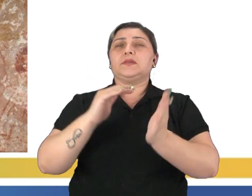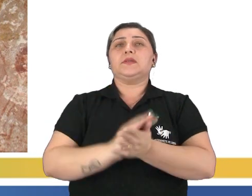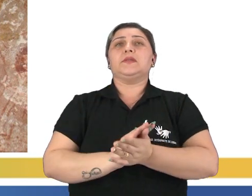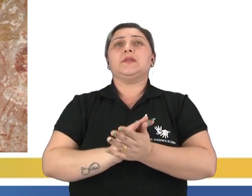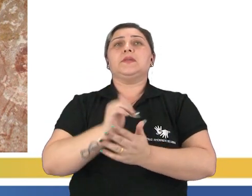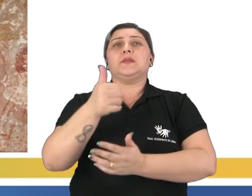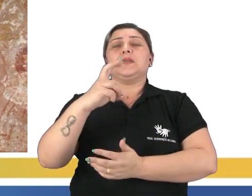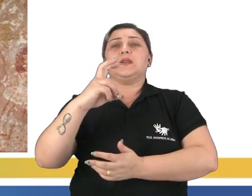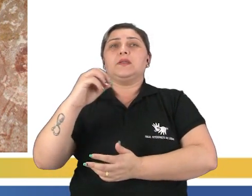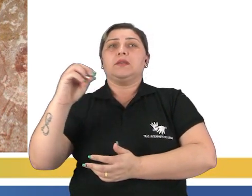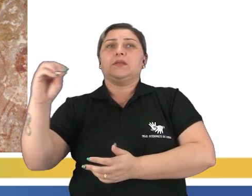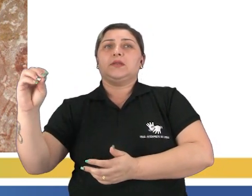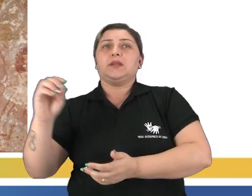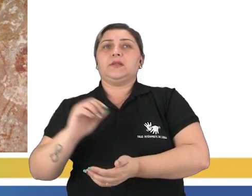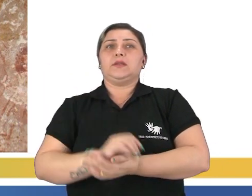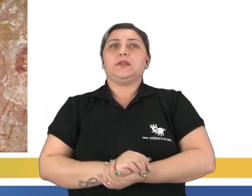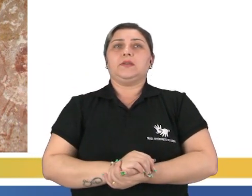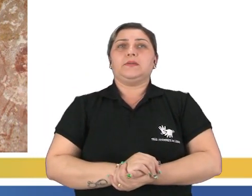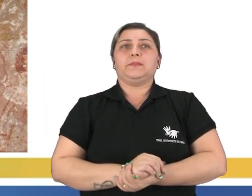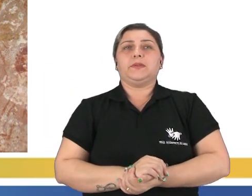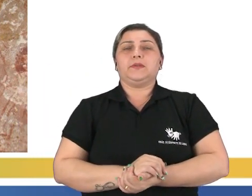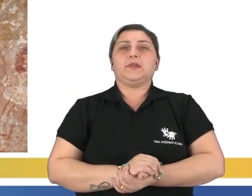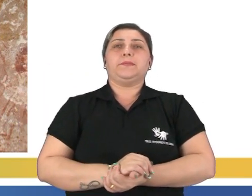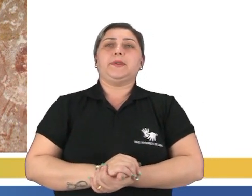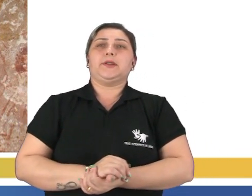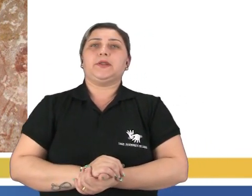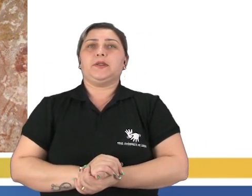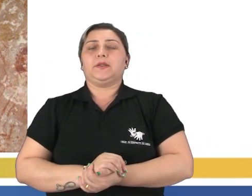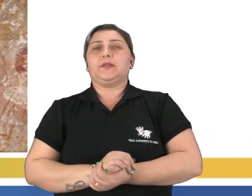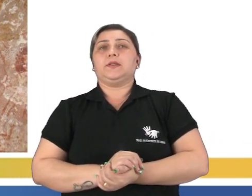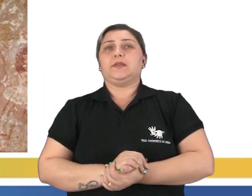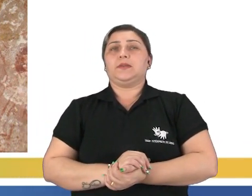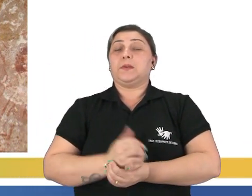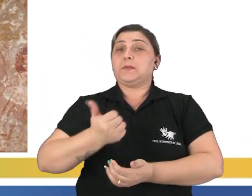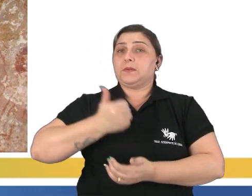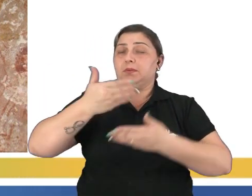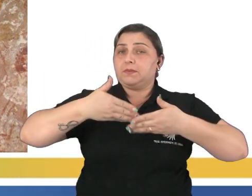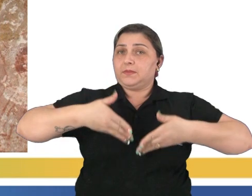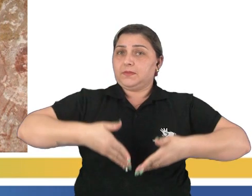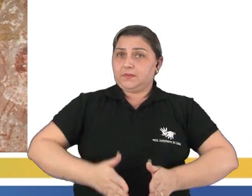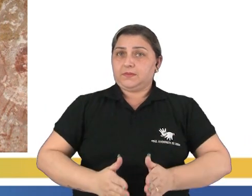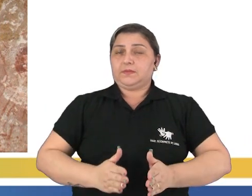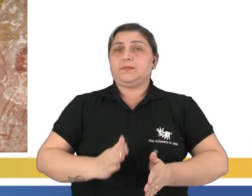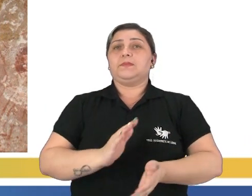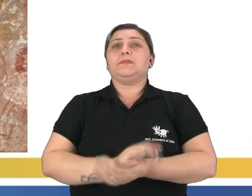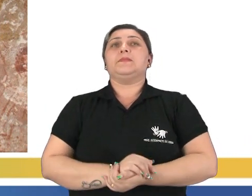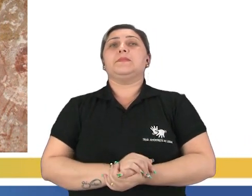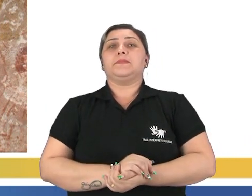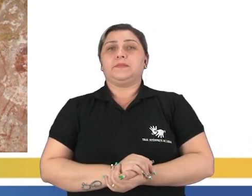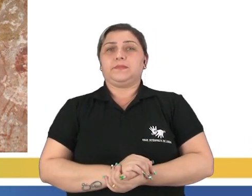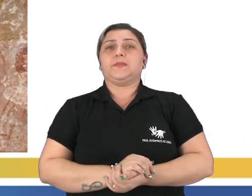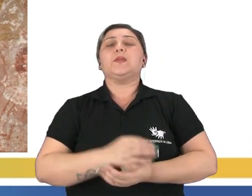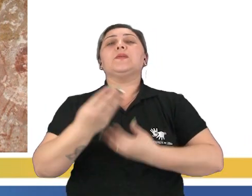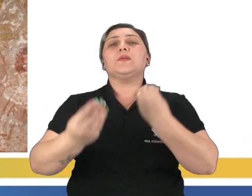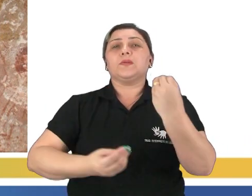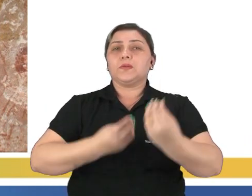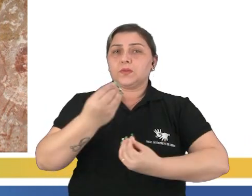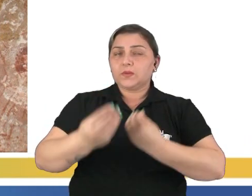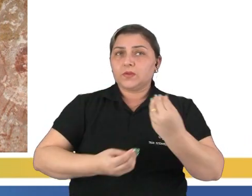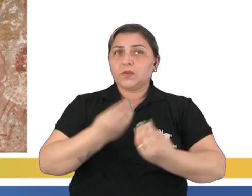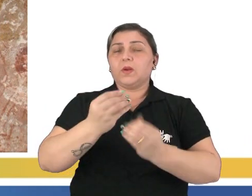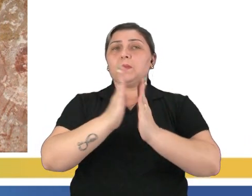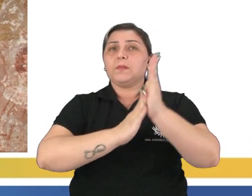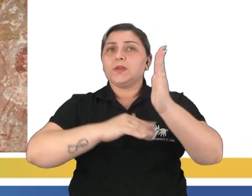ano de 1500, que é o ano do descobrimento, certo? Os primeiros nativos deixaram vestígios como pinturas